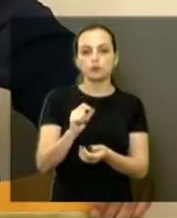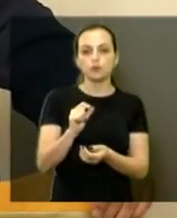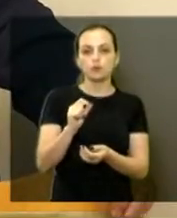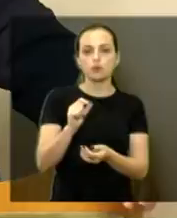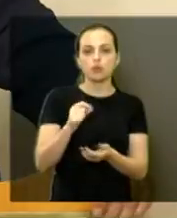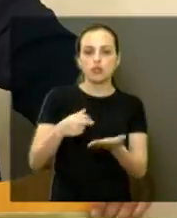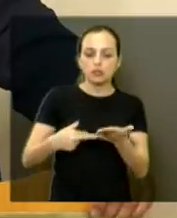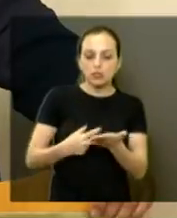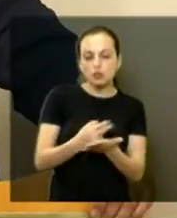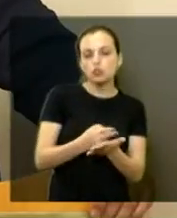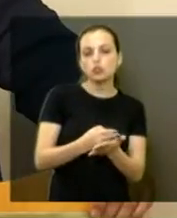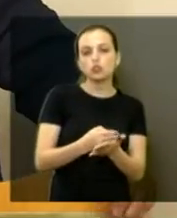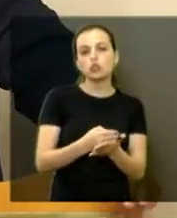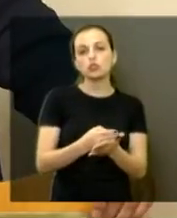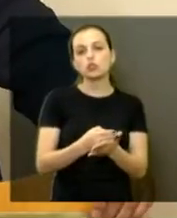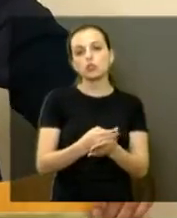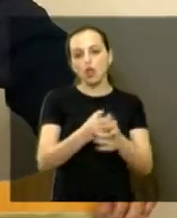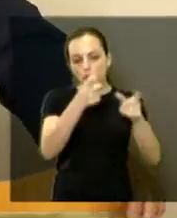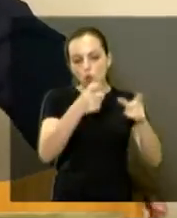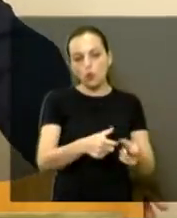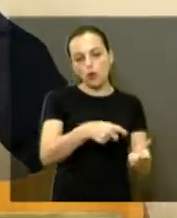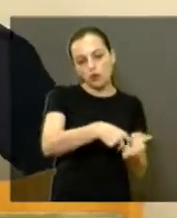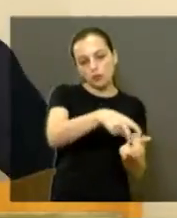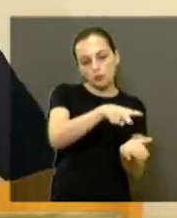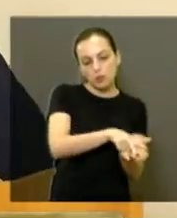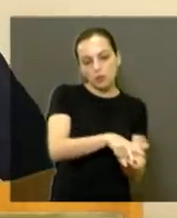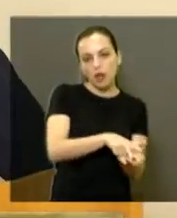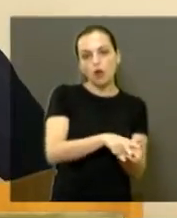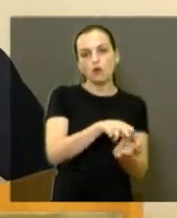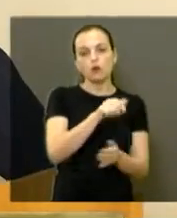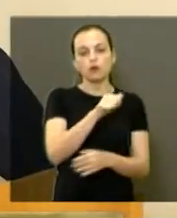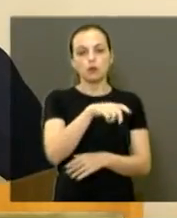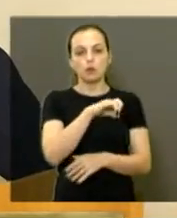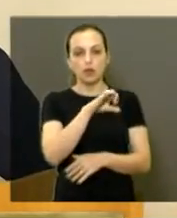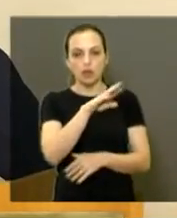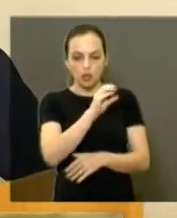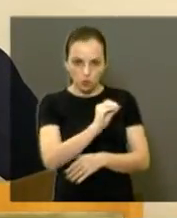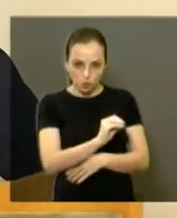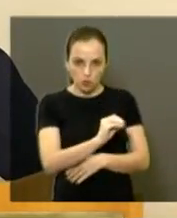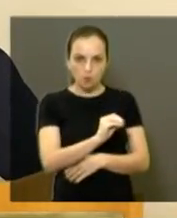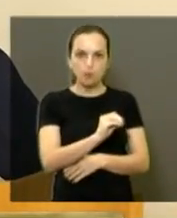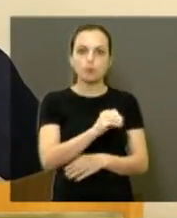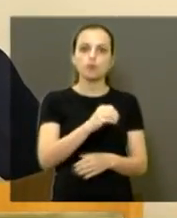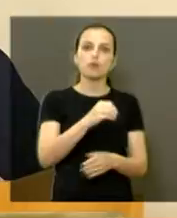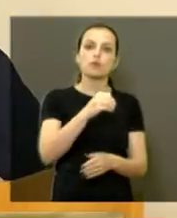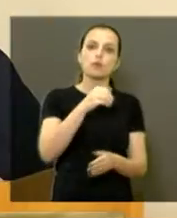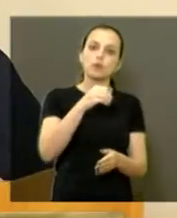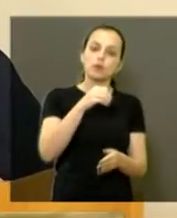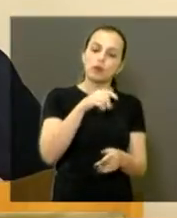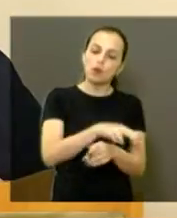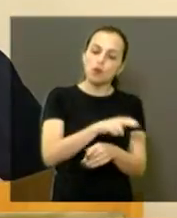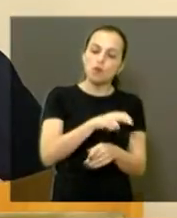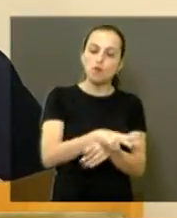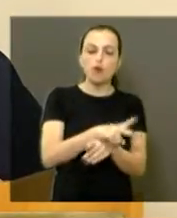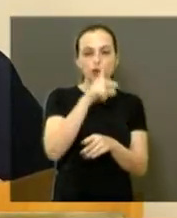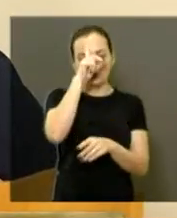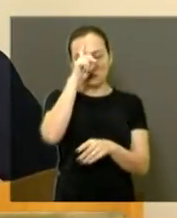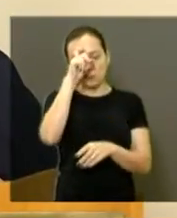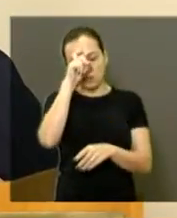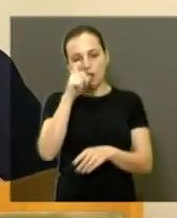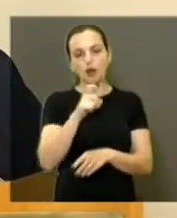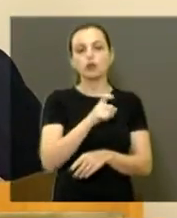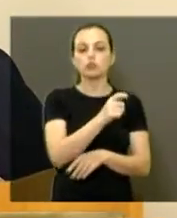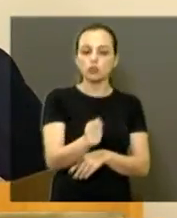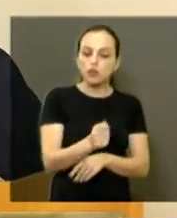cirurgias eletivas, vagas no hospital de Américo, vagas no hospital de Araraquara, é o tema que a gente vai debater